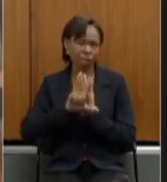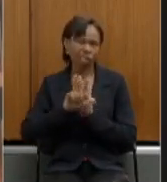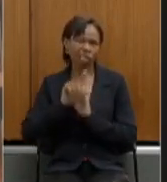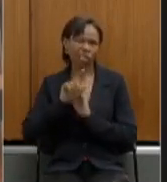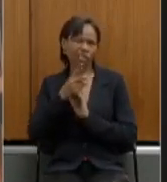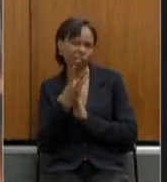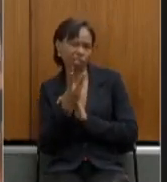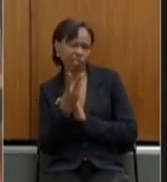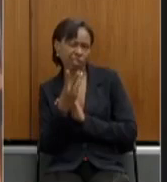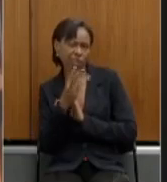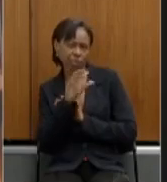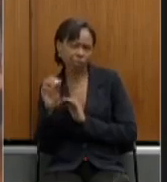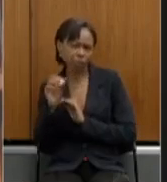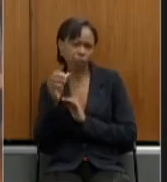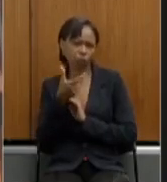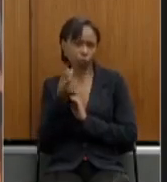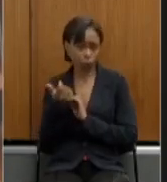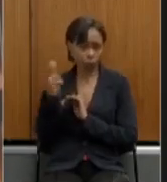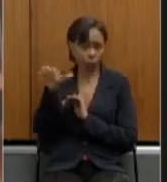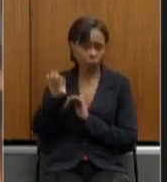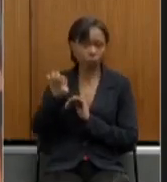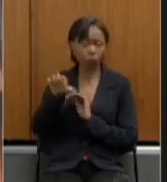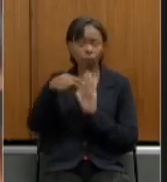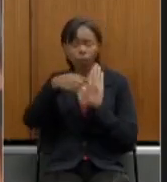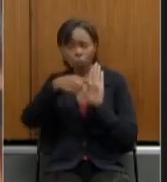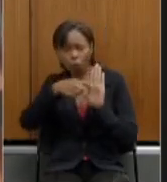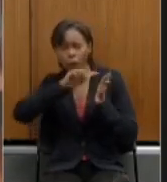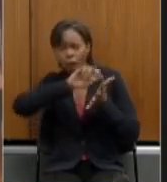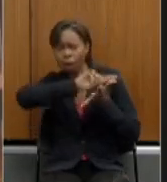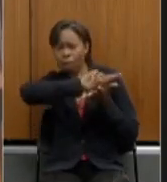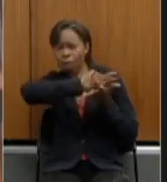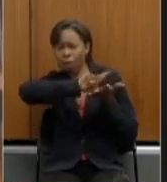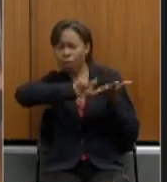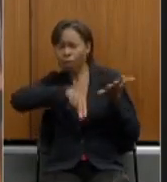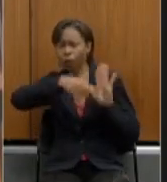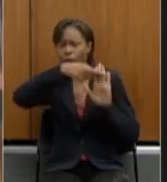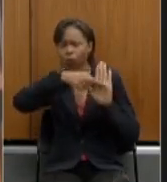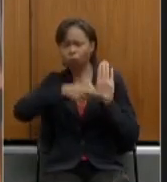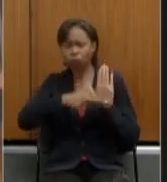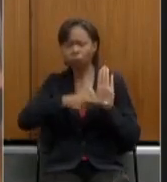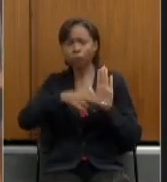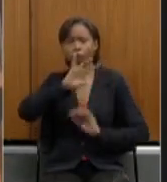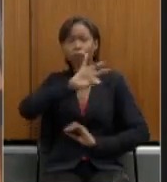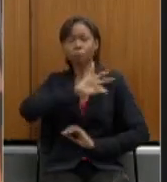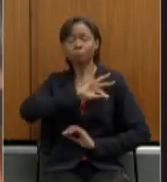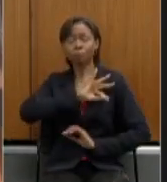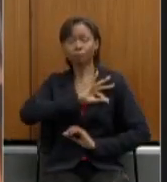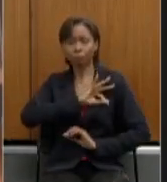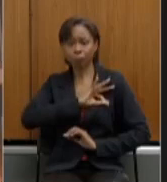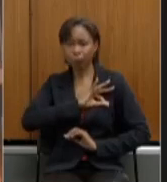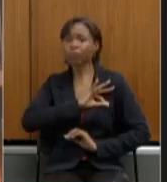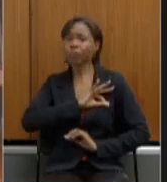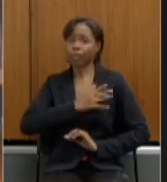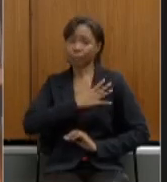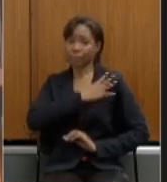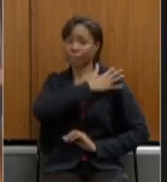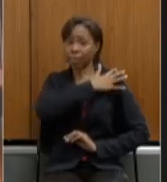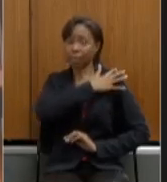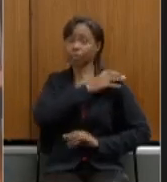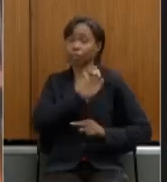que trouxe uma série de normas envolvendo os militares estaduais como elas